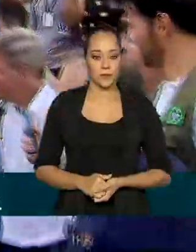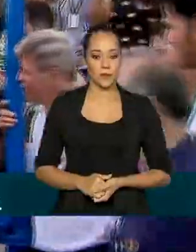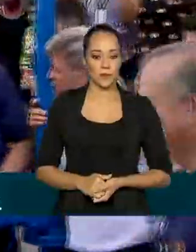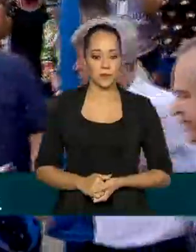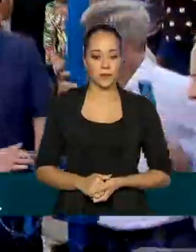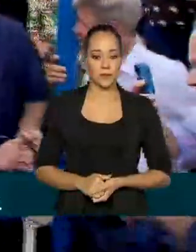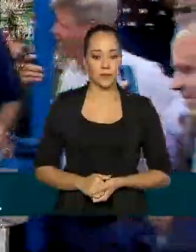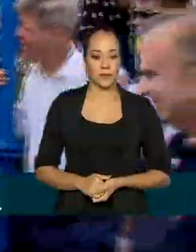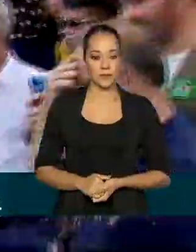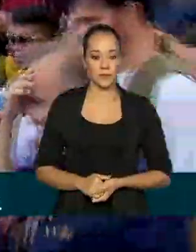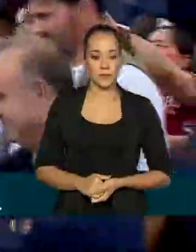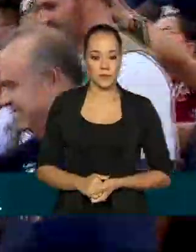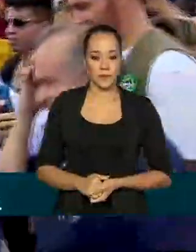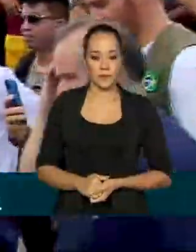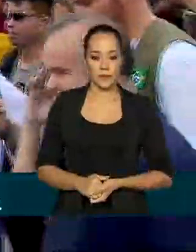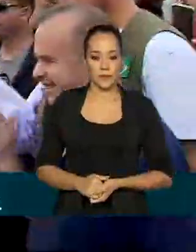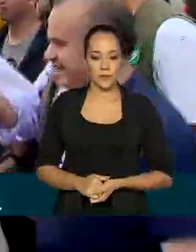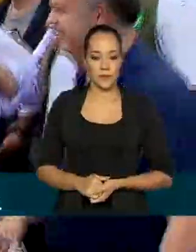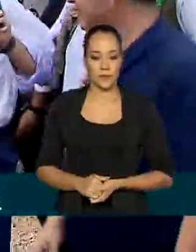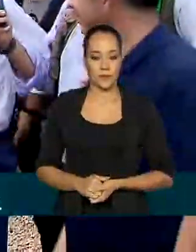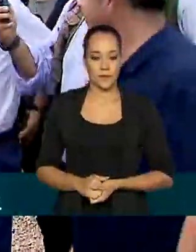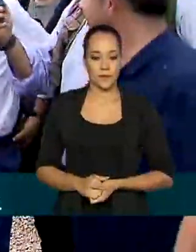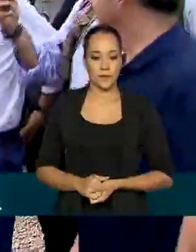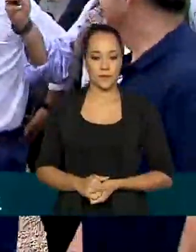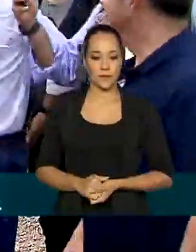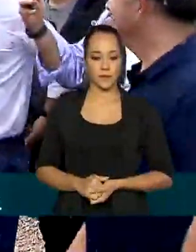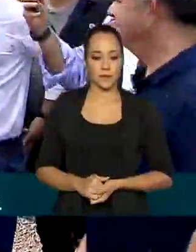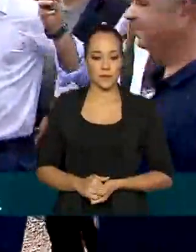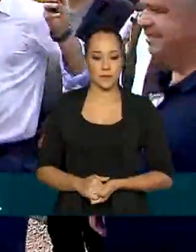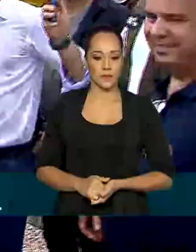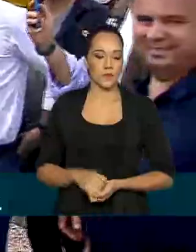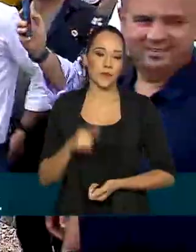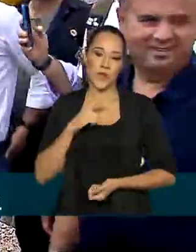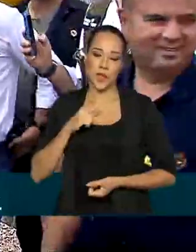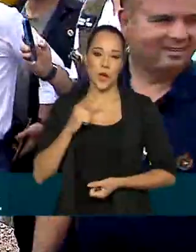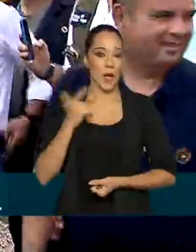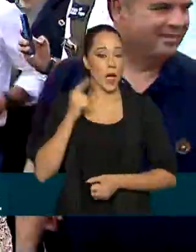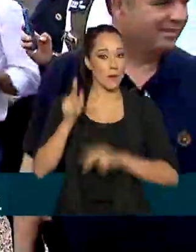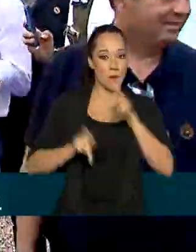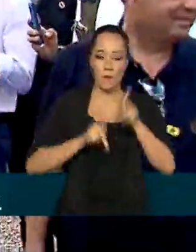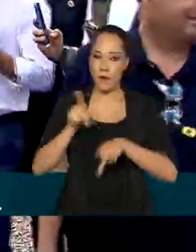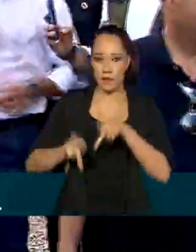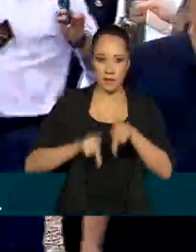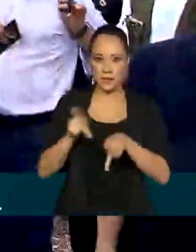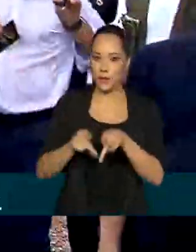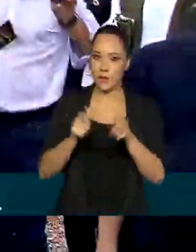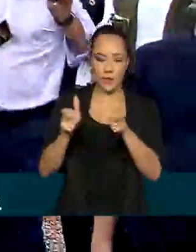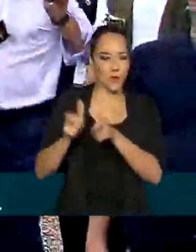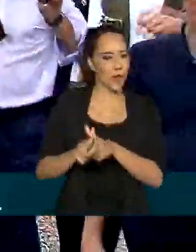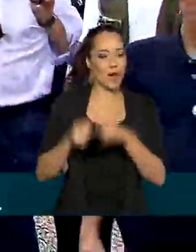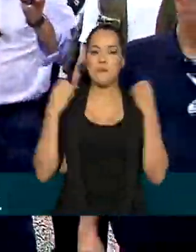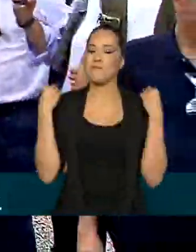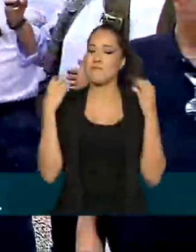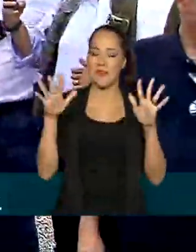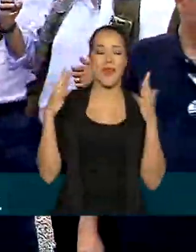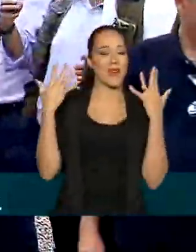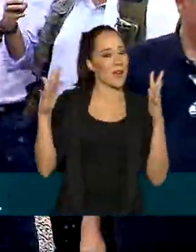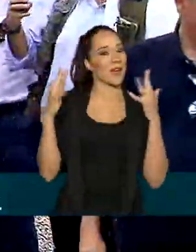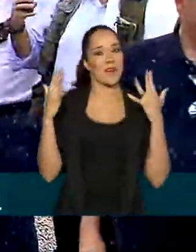Momento aí de bastante comemoração da população local, com a presença do presidente Jair Bolsonaro,